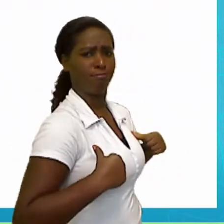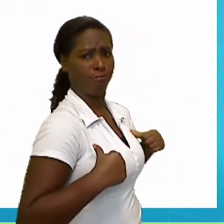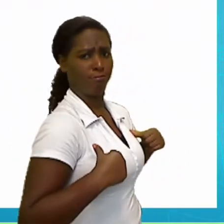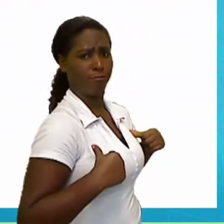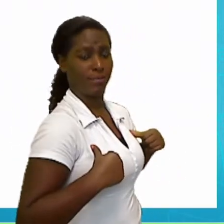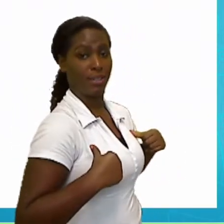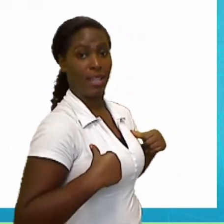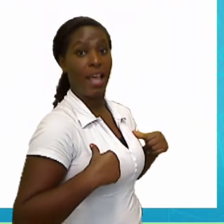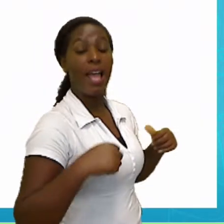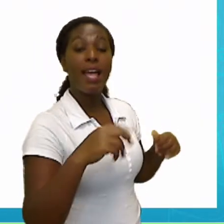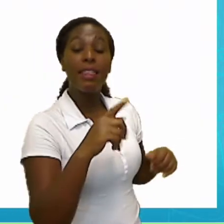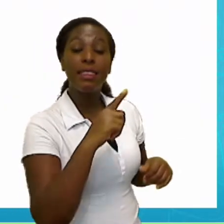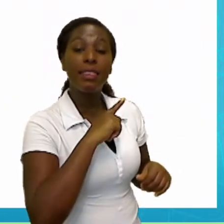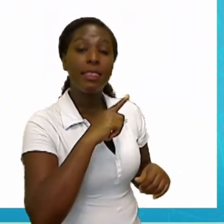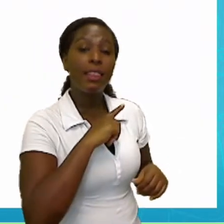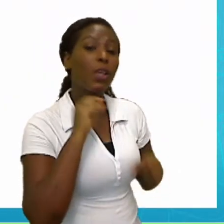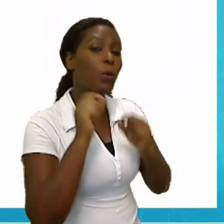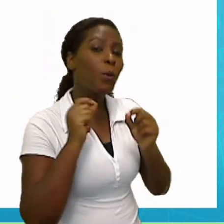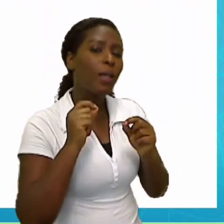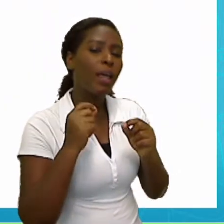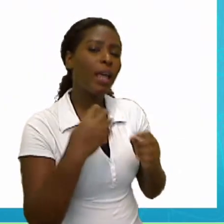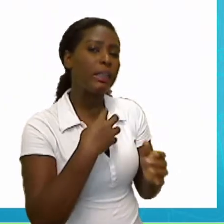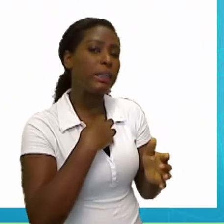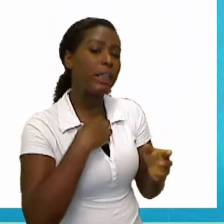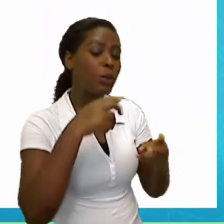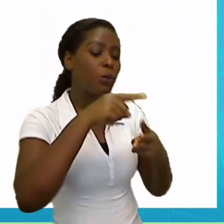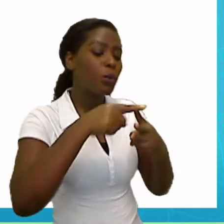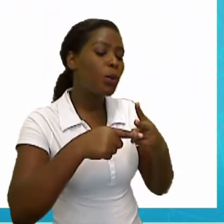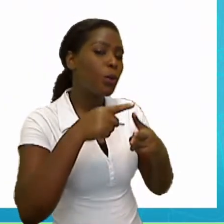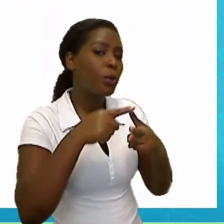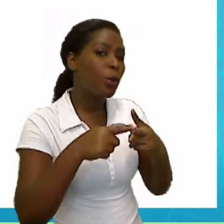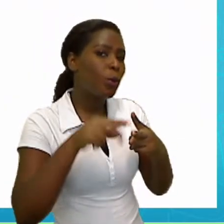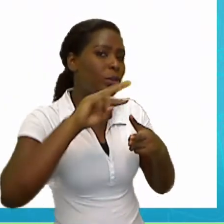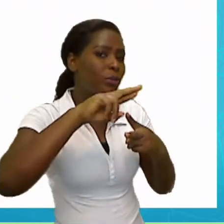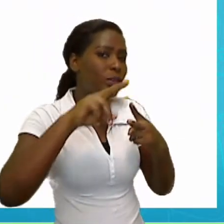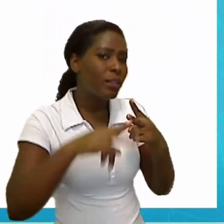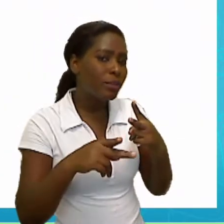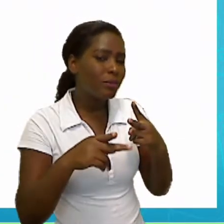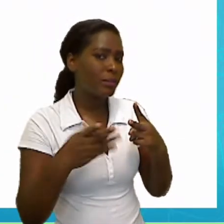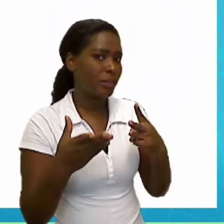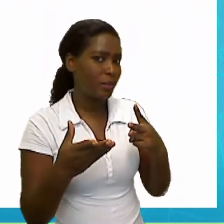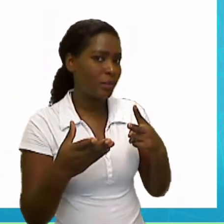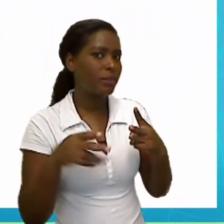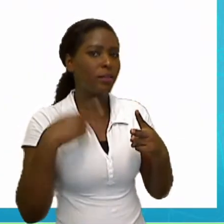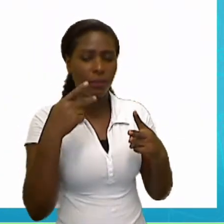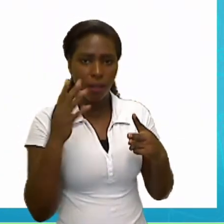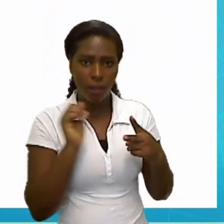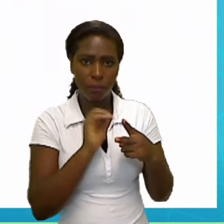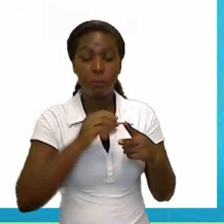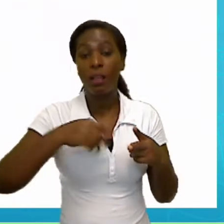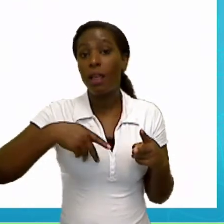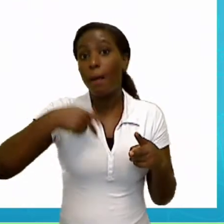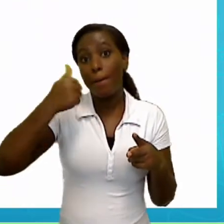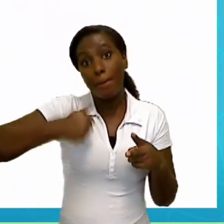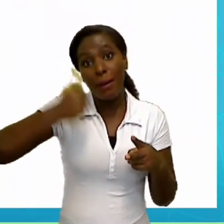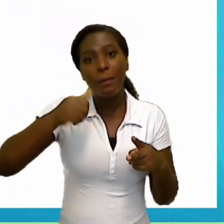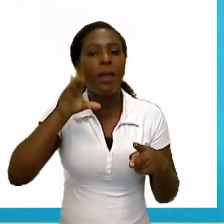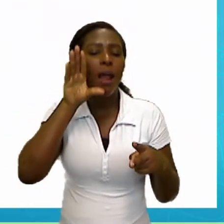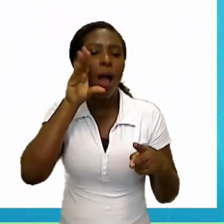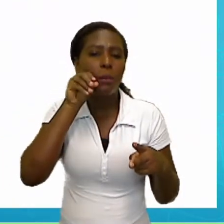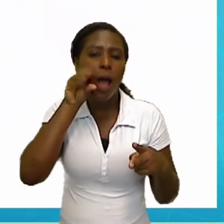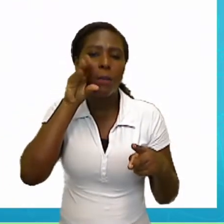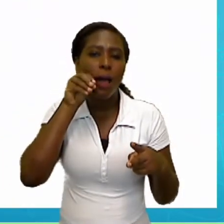inglês. Vou escrever as duas formas. Então, vamos lá. A primeira delas, school bag. Repeat. School bag.